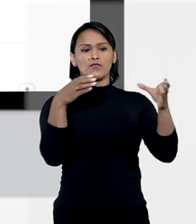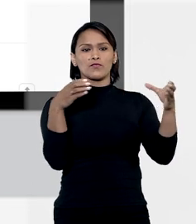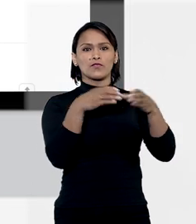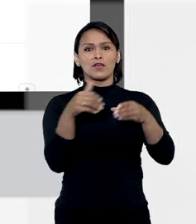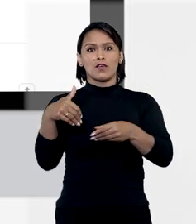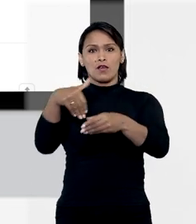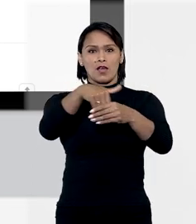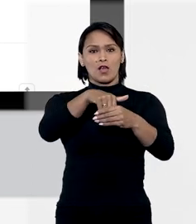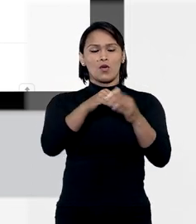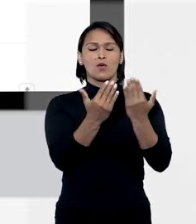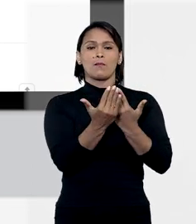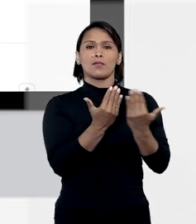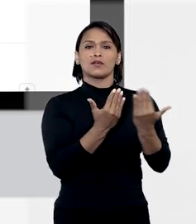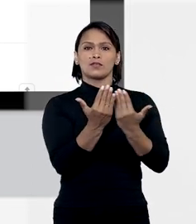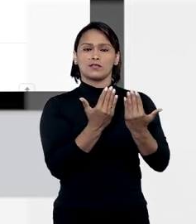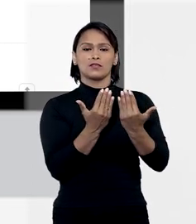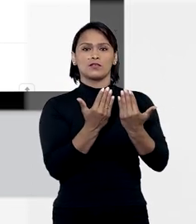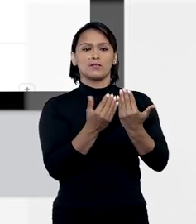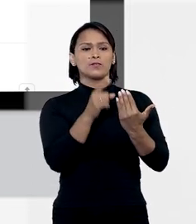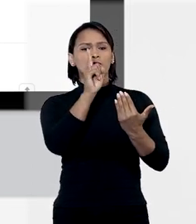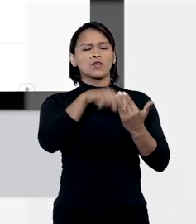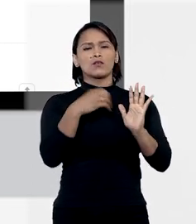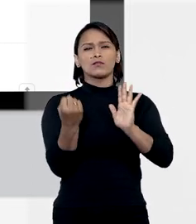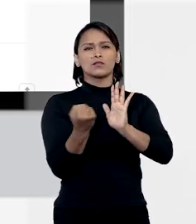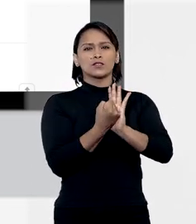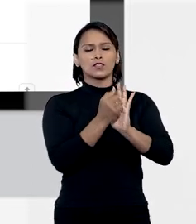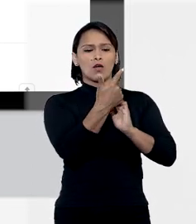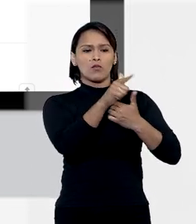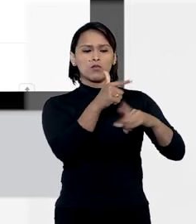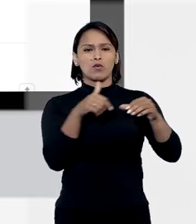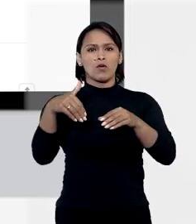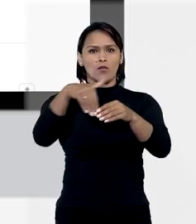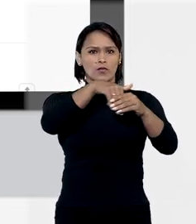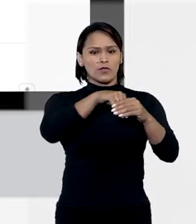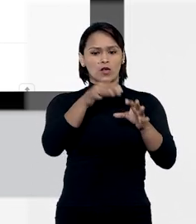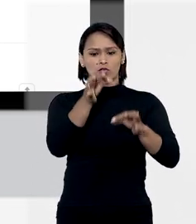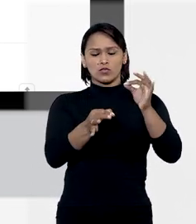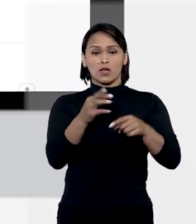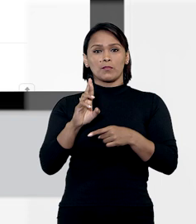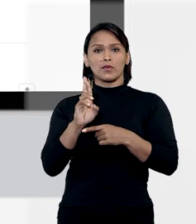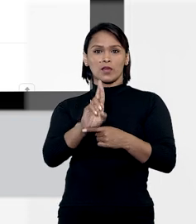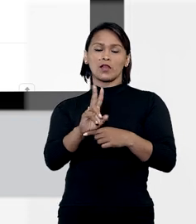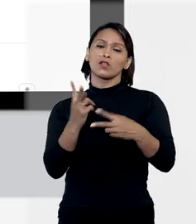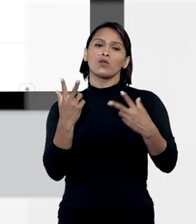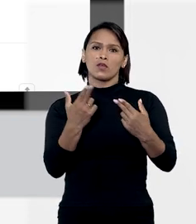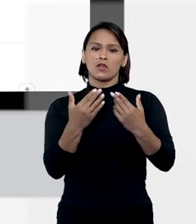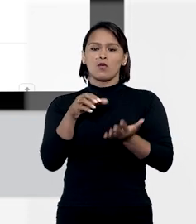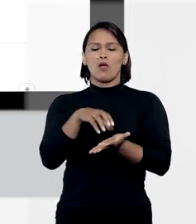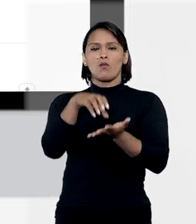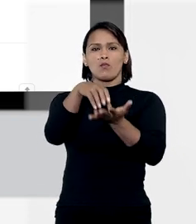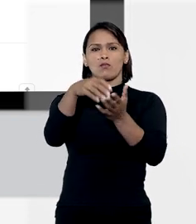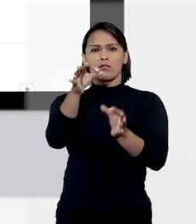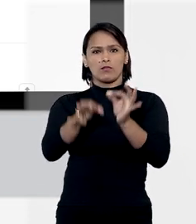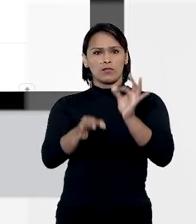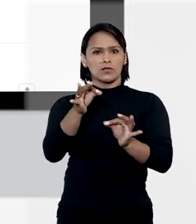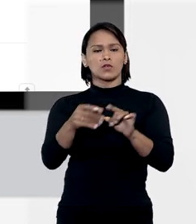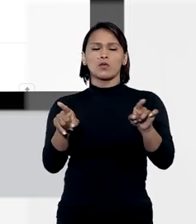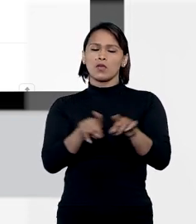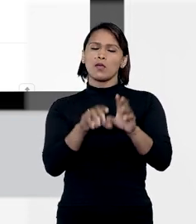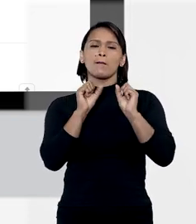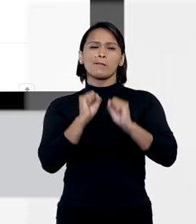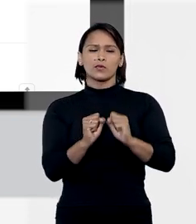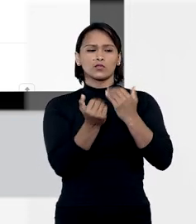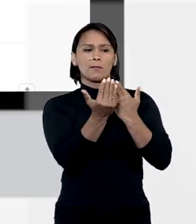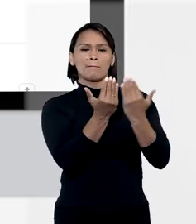Acórdãos Similares, onde estão registrados acórdãos julgados pelo mesmo relator, no mesmo órgão julgador, que